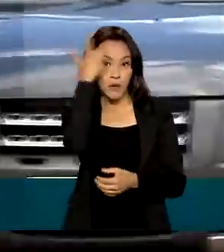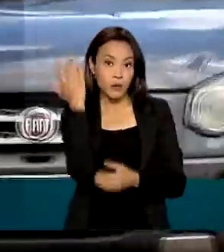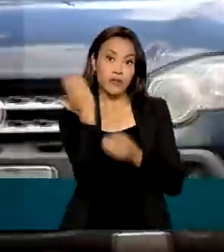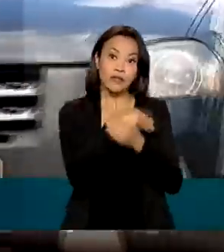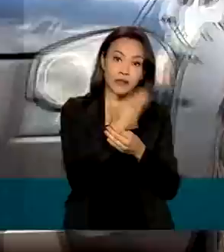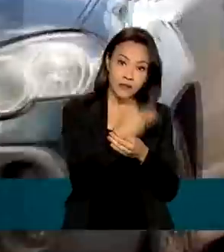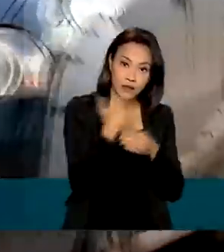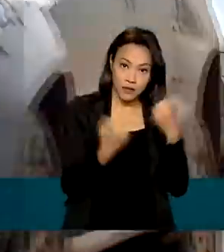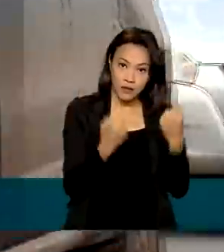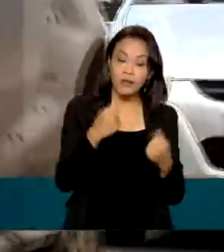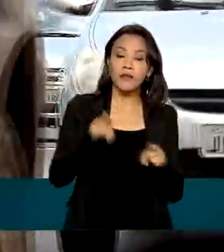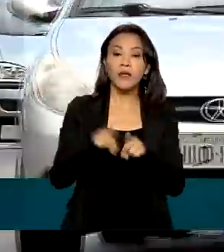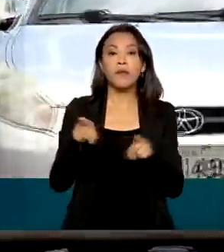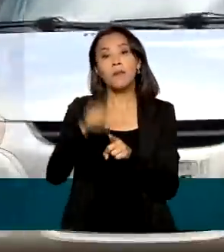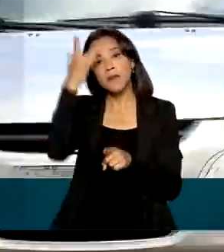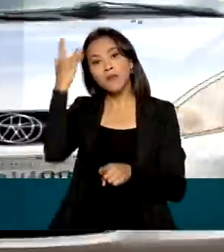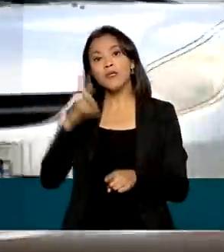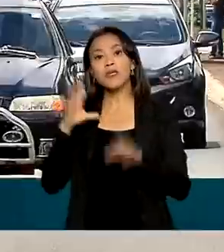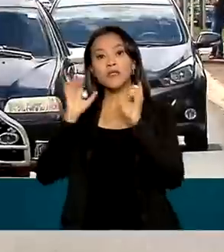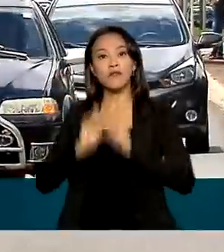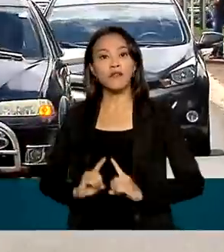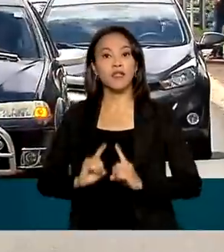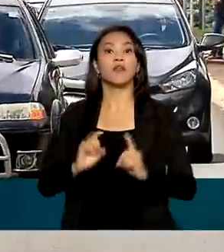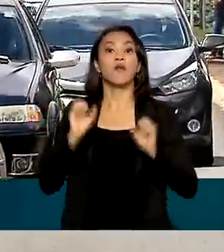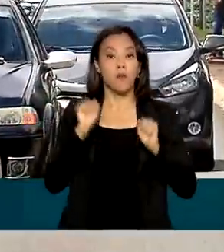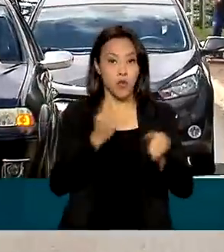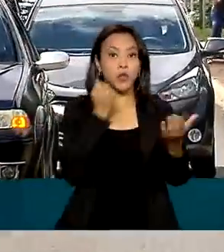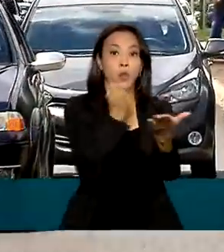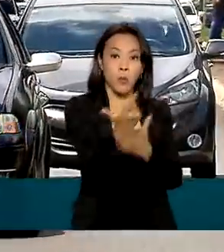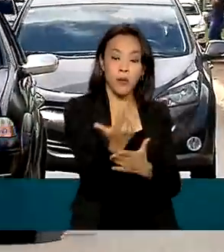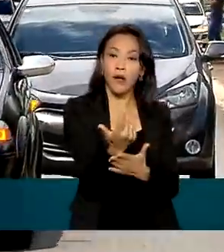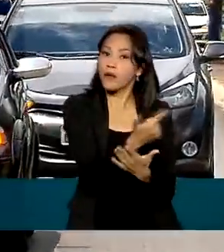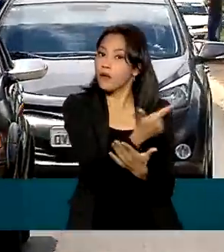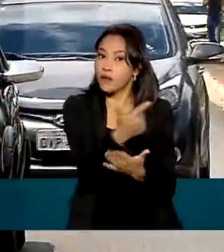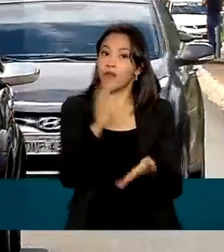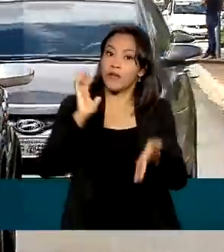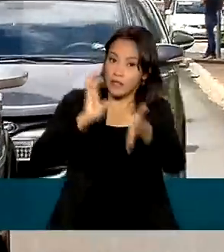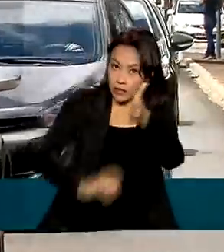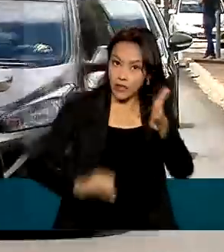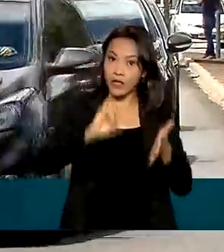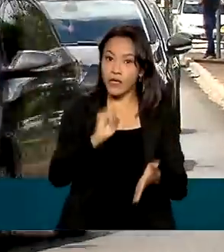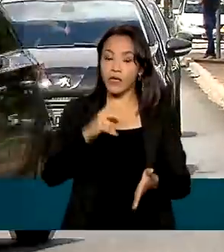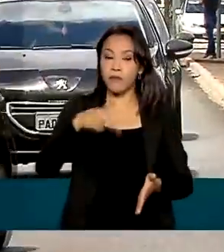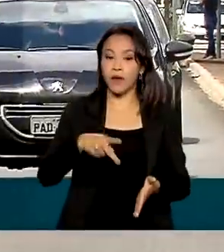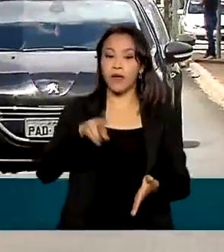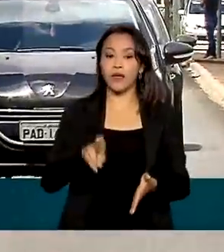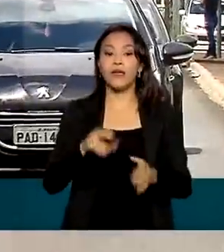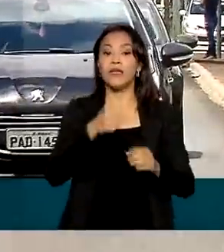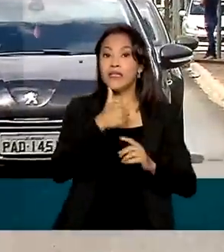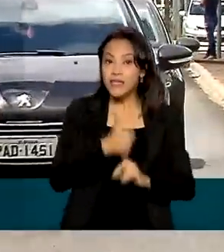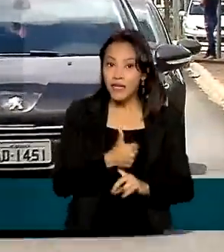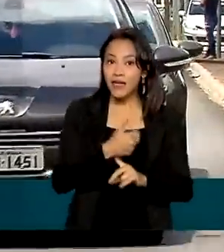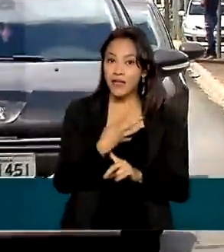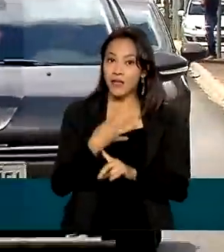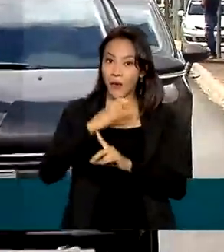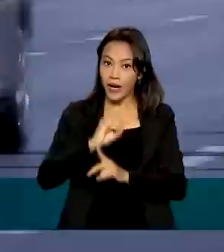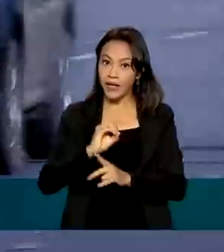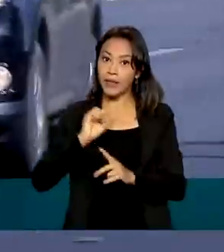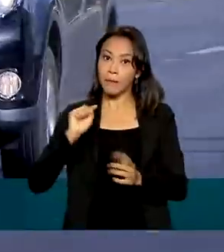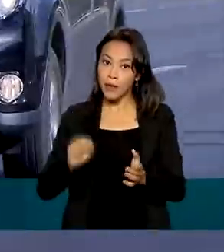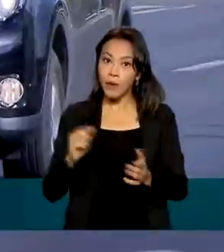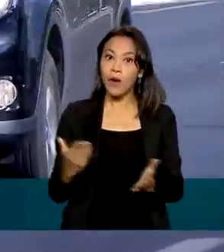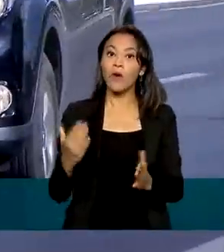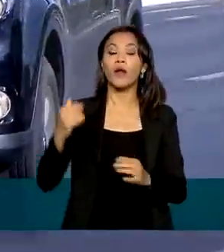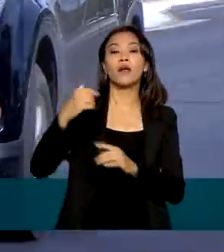comprar veículos com isenção de IPI. A nova lei aumentou de 140 mil para 200 mil reais